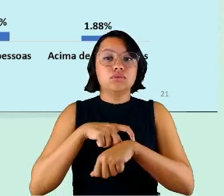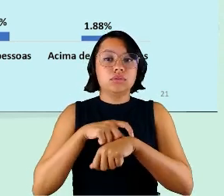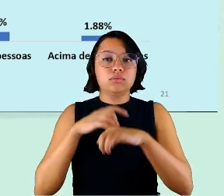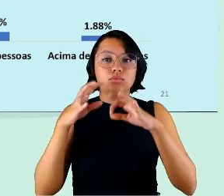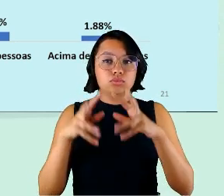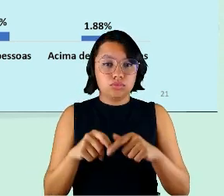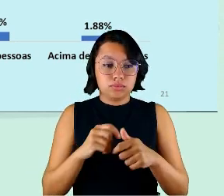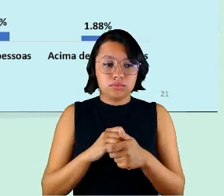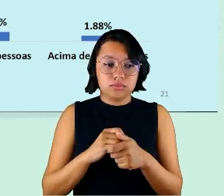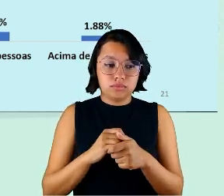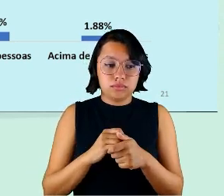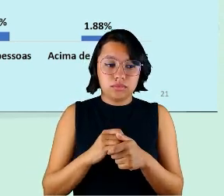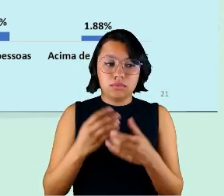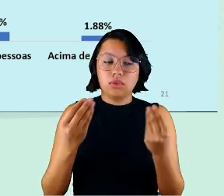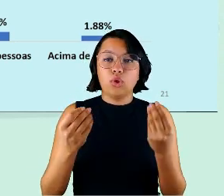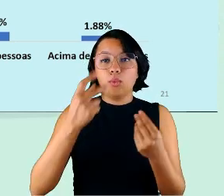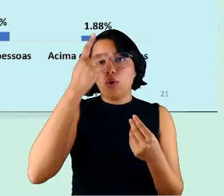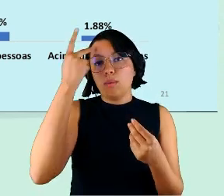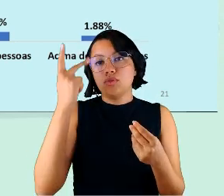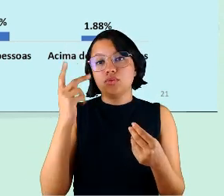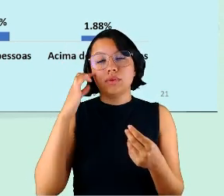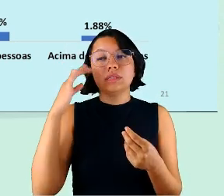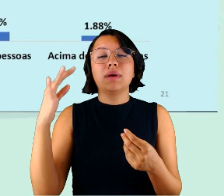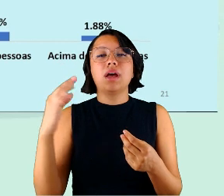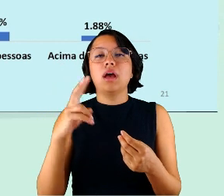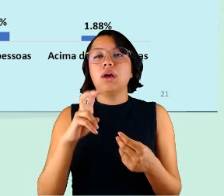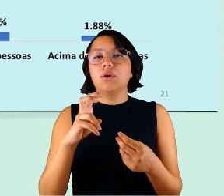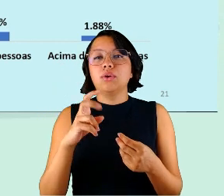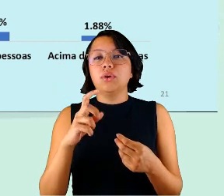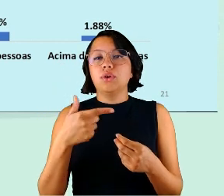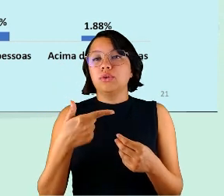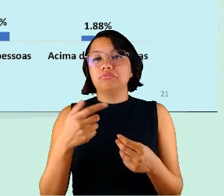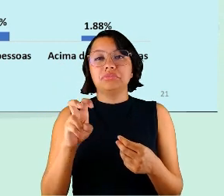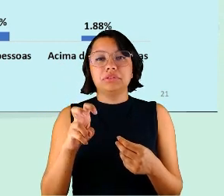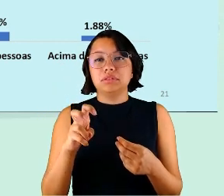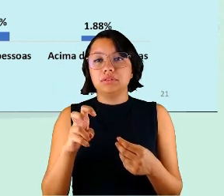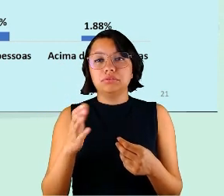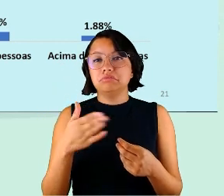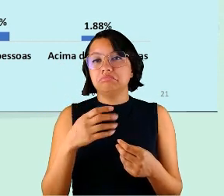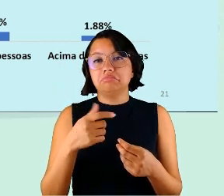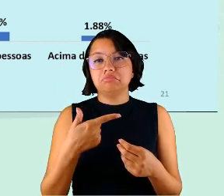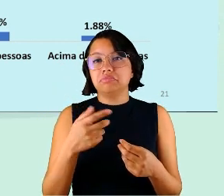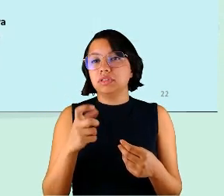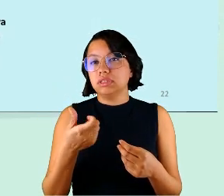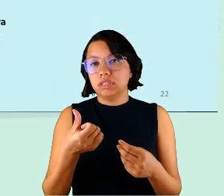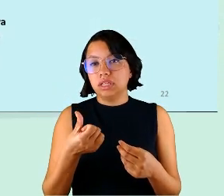com muitas pessoas imagina com 25 26 pessoas